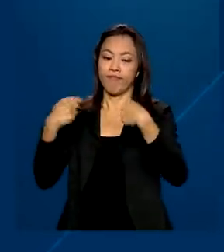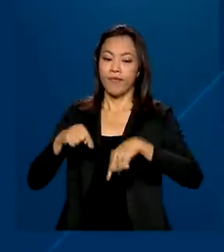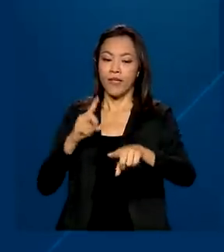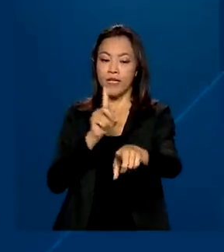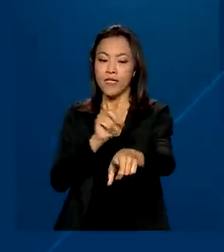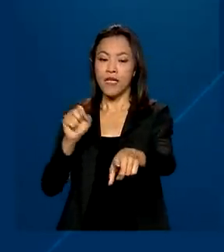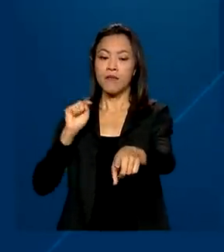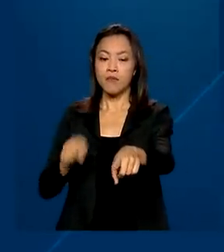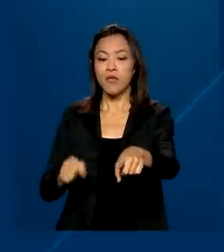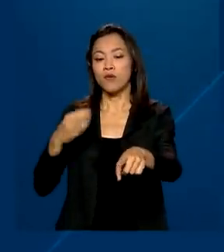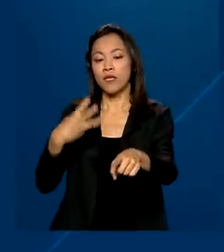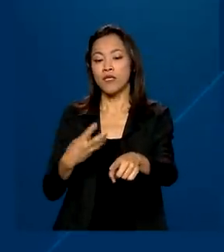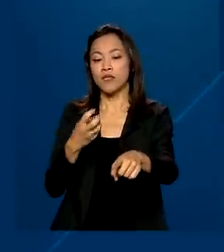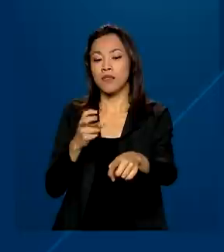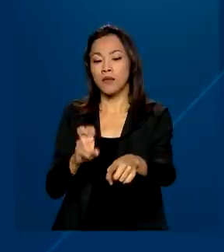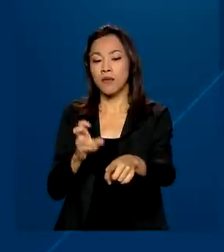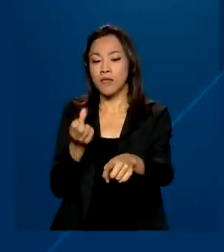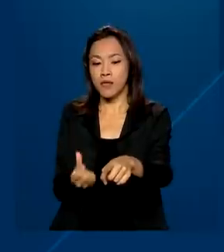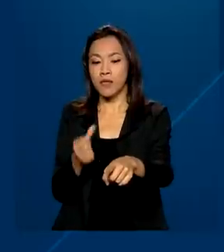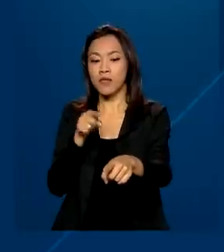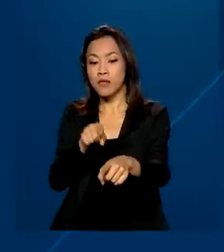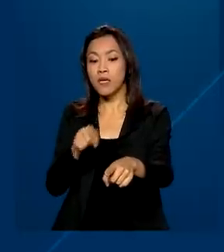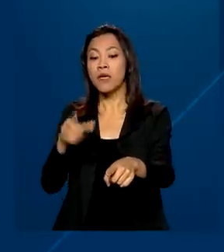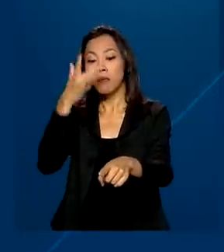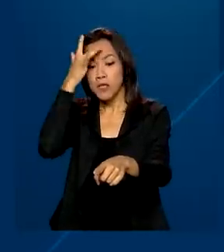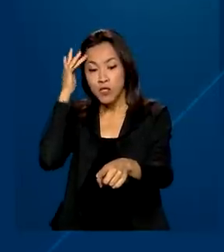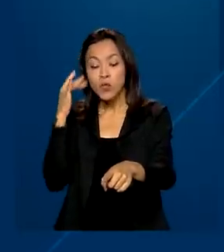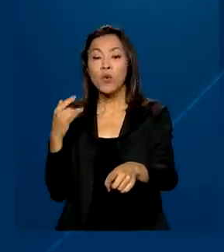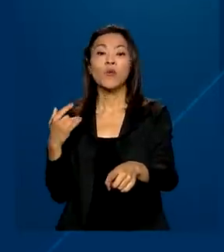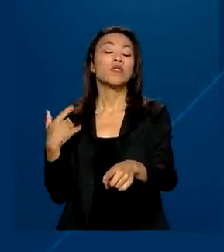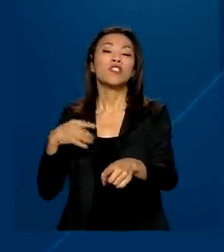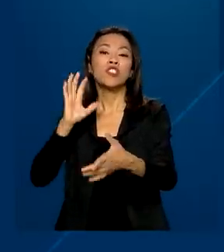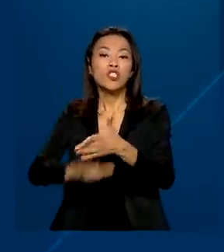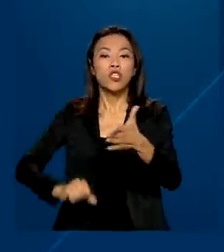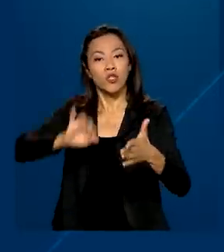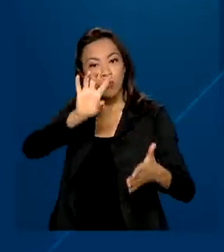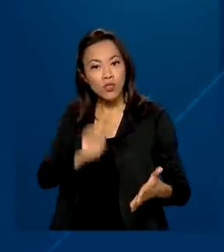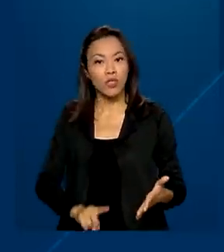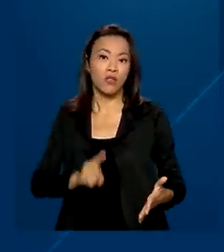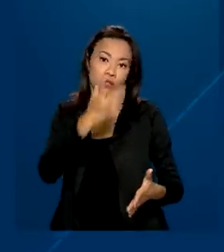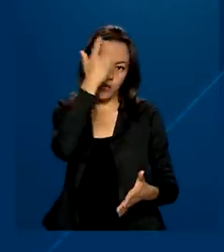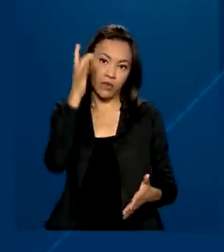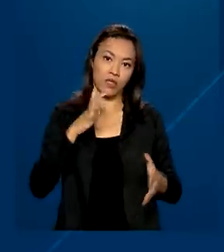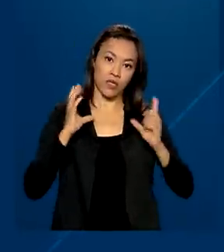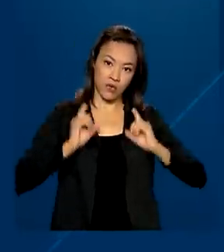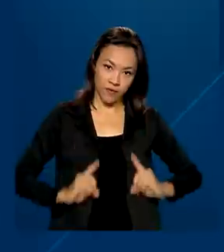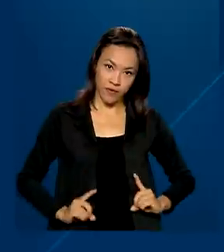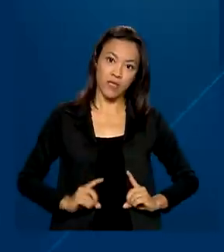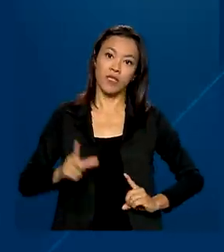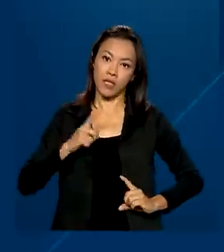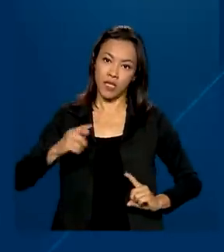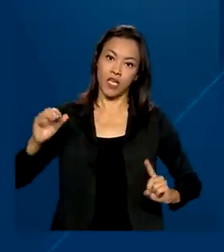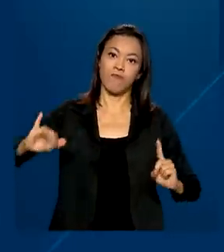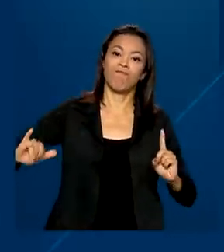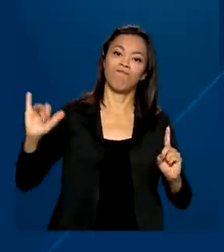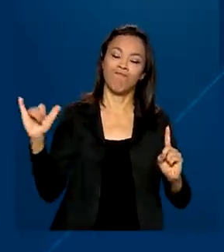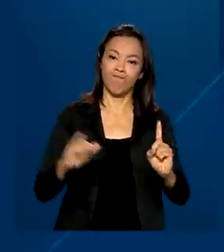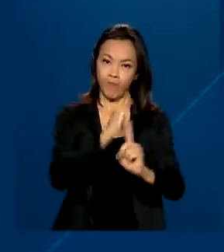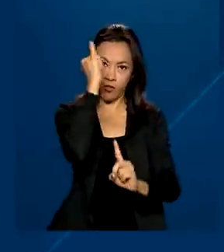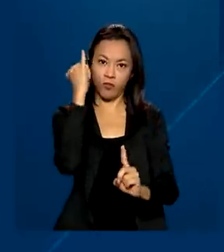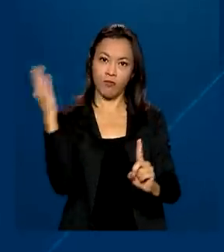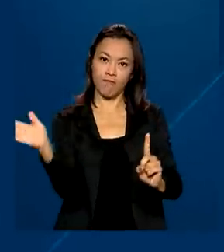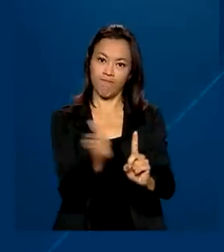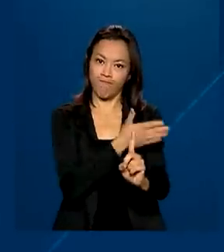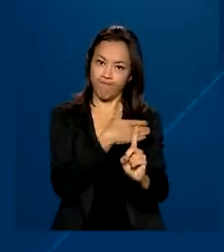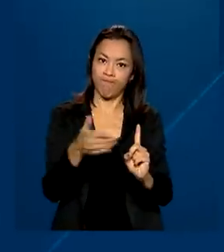casos de violações contra pessoas com deficiência, que inclui, por exemplo, maus tratos. A maior parte dos